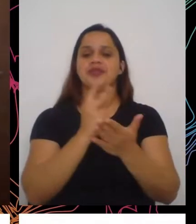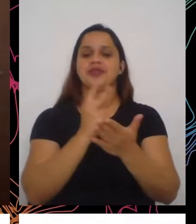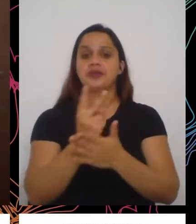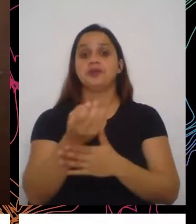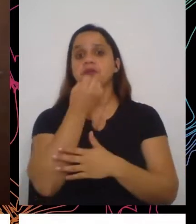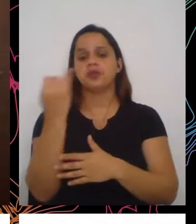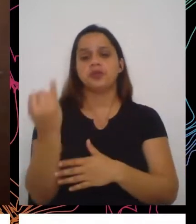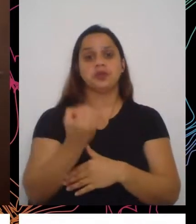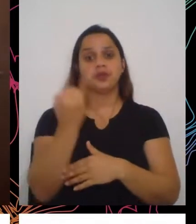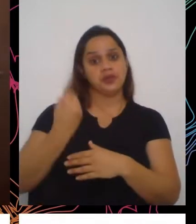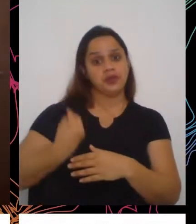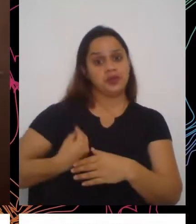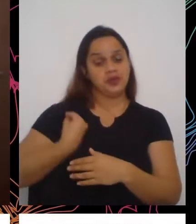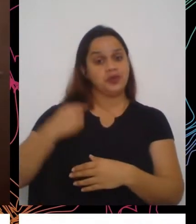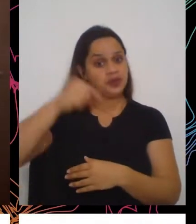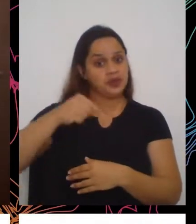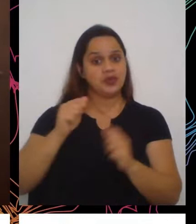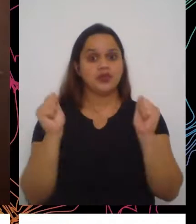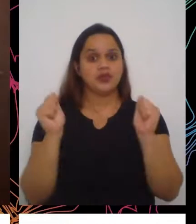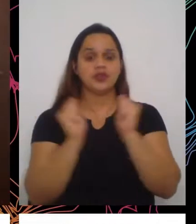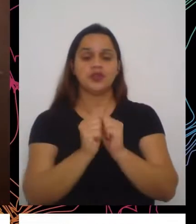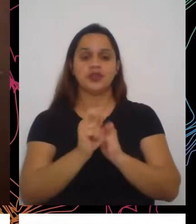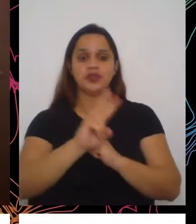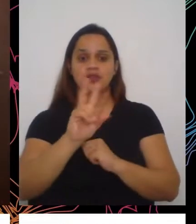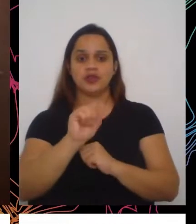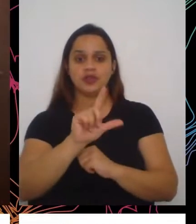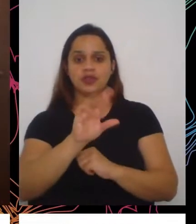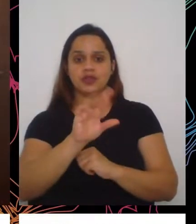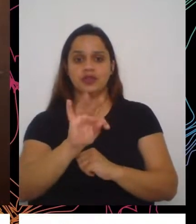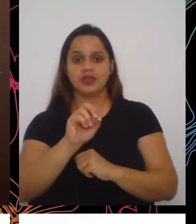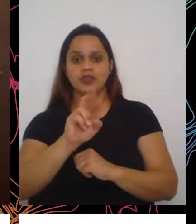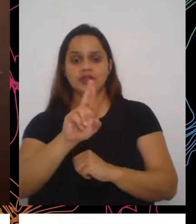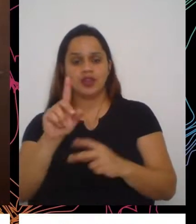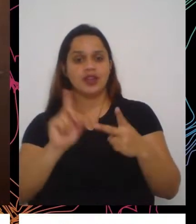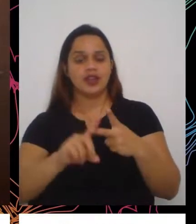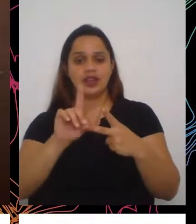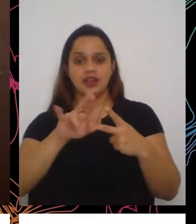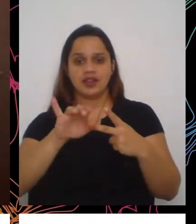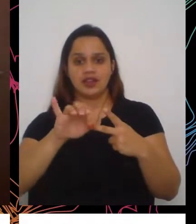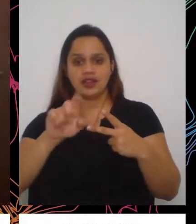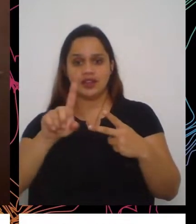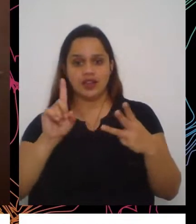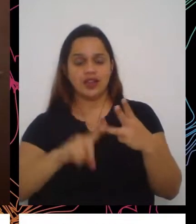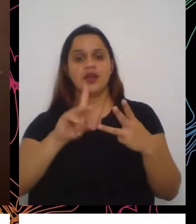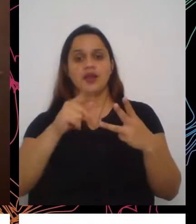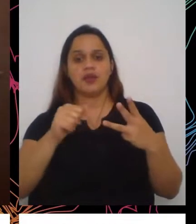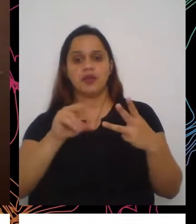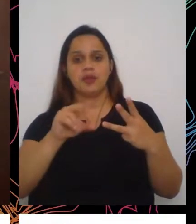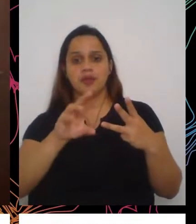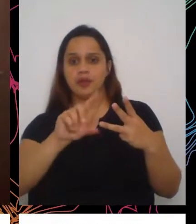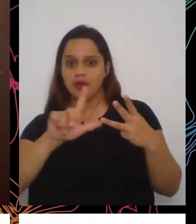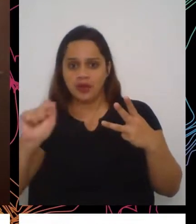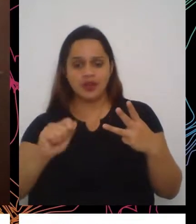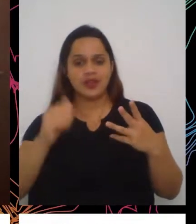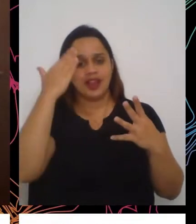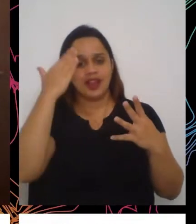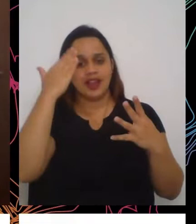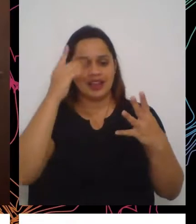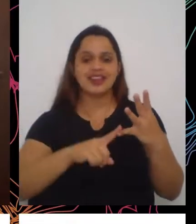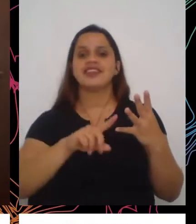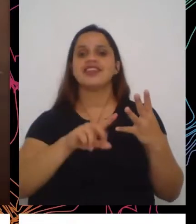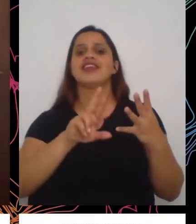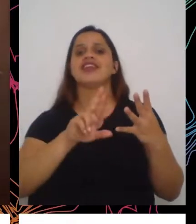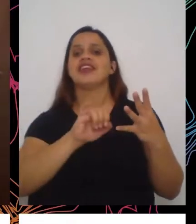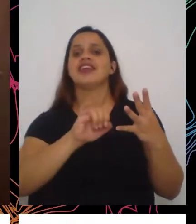aqui, né, com o Walter Bellic, com o Daniel Balaban, com o Paola Carvalho. Agradecer você, Rejane, Edson